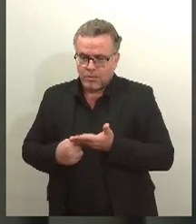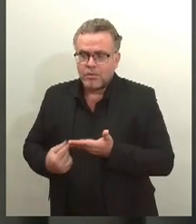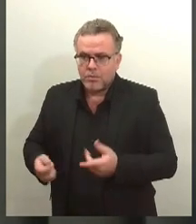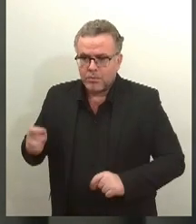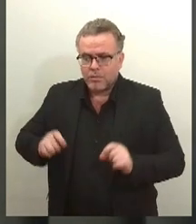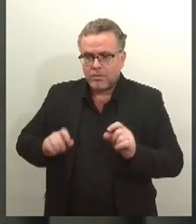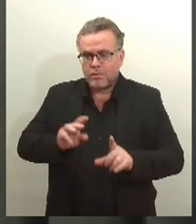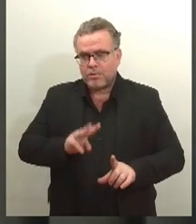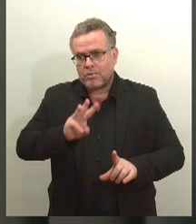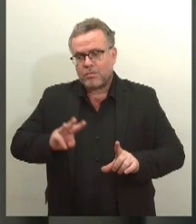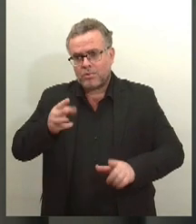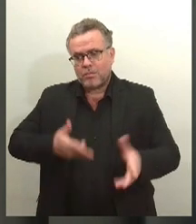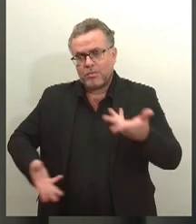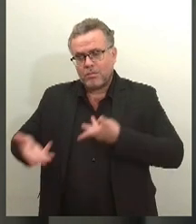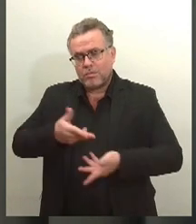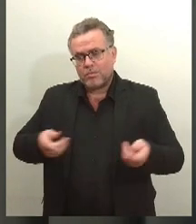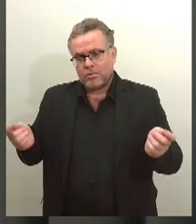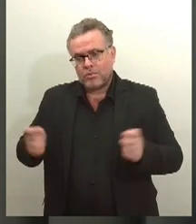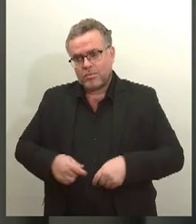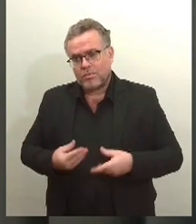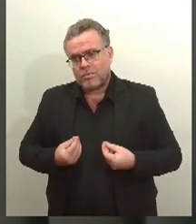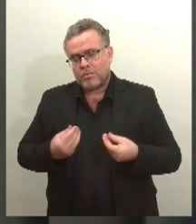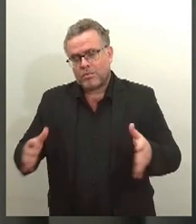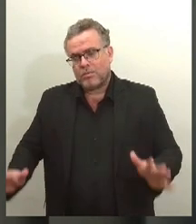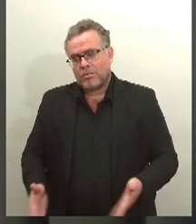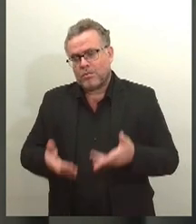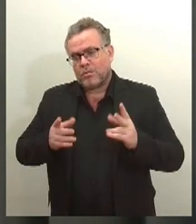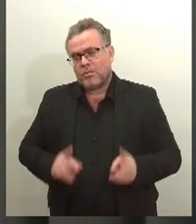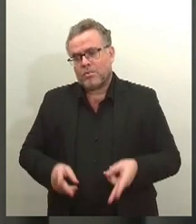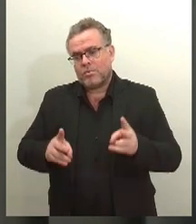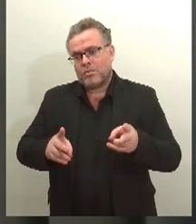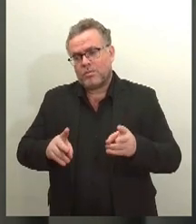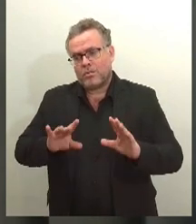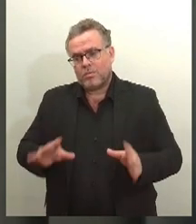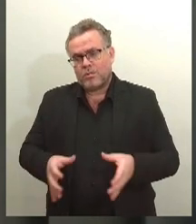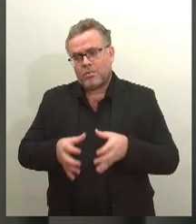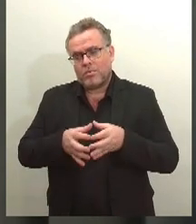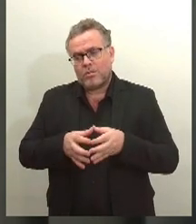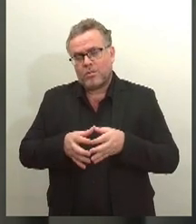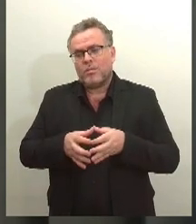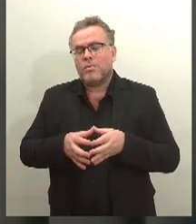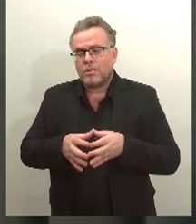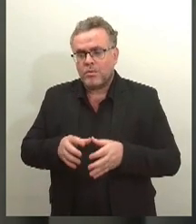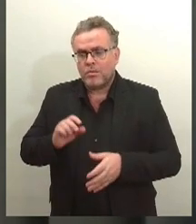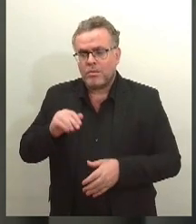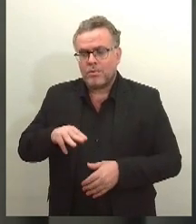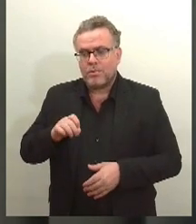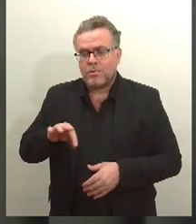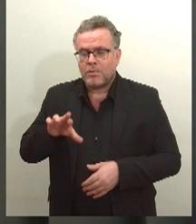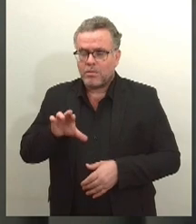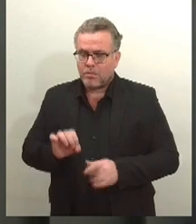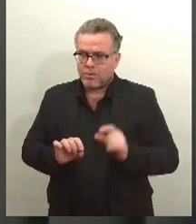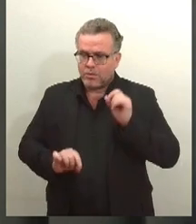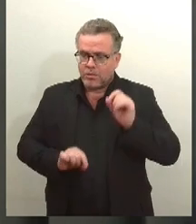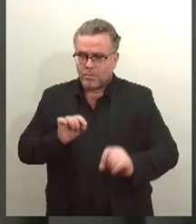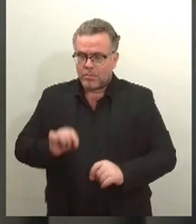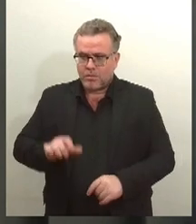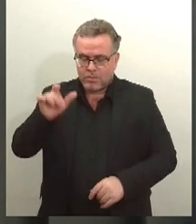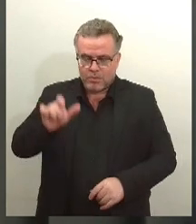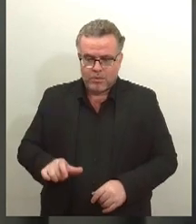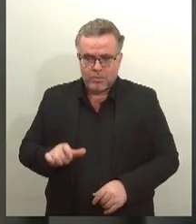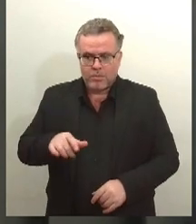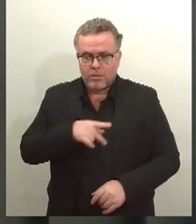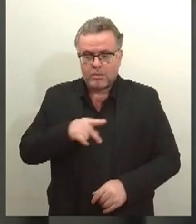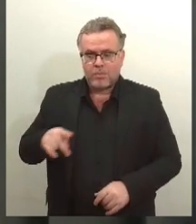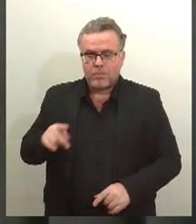que capacite e inspire os membros do sistema Inmetro no Estado. O diretor-presidente do ITPS, KK Andrade, tem